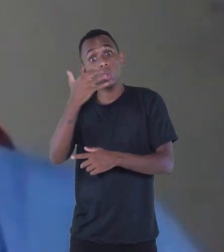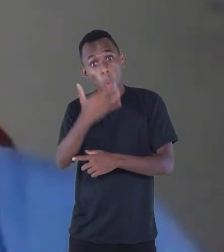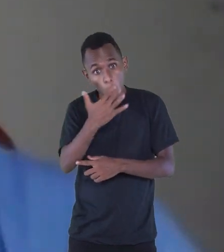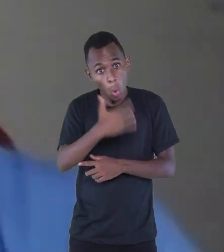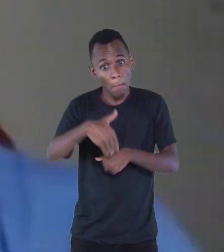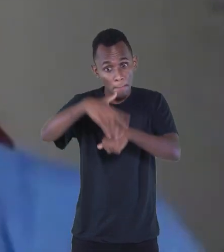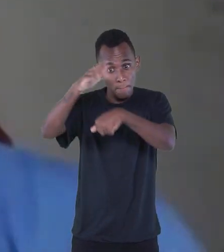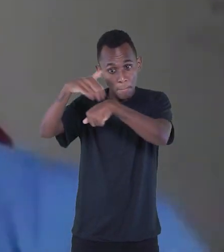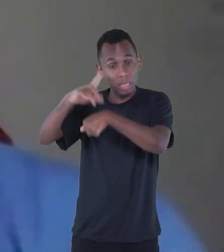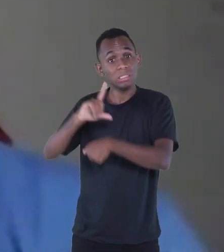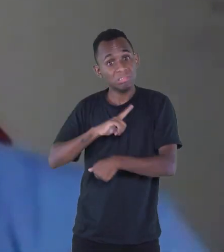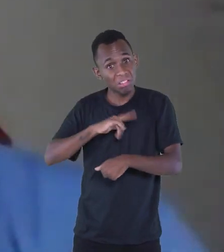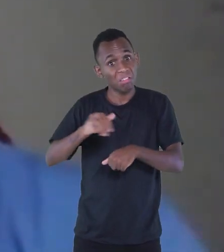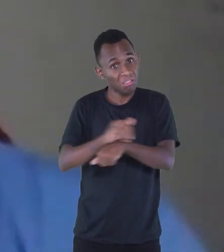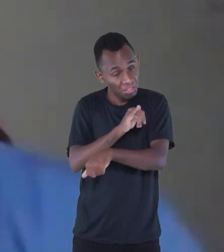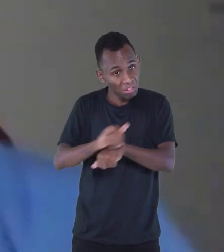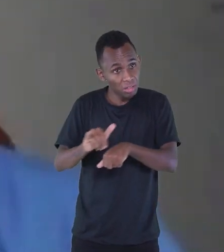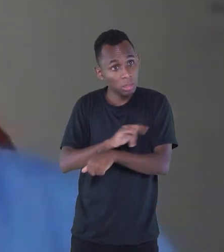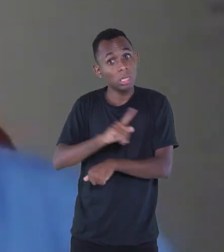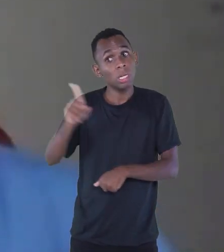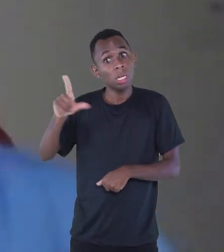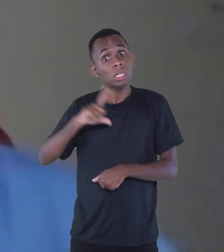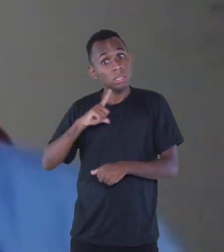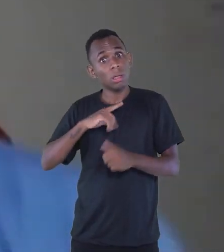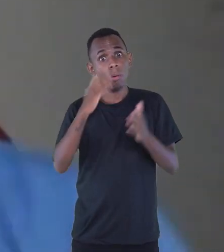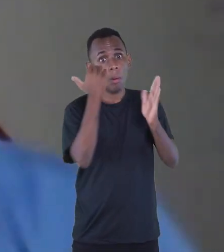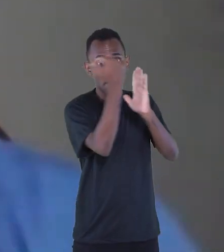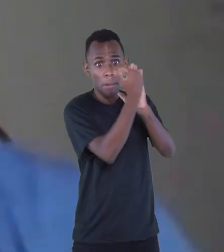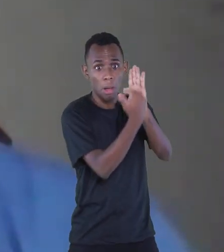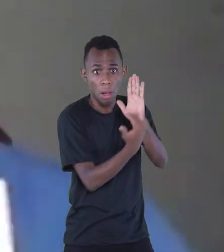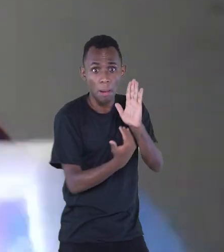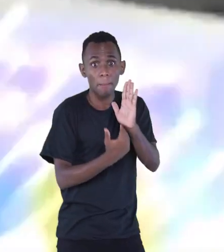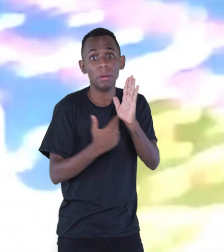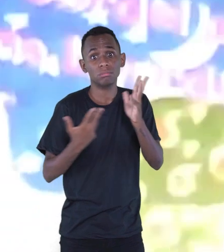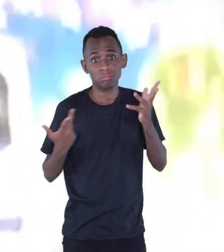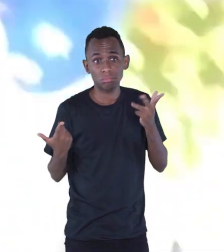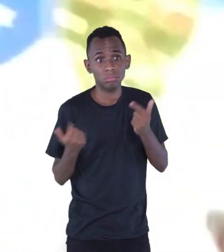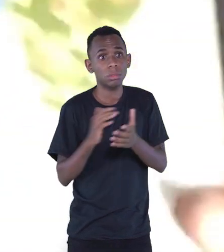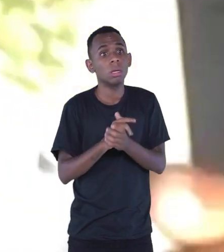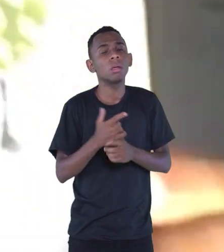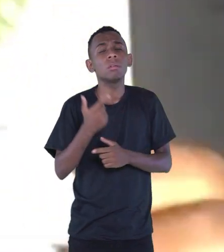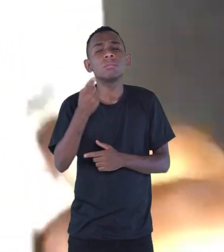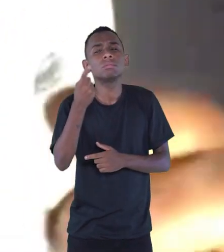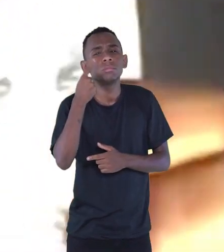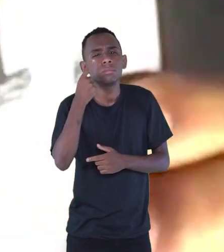recursos, e ele tem uma coleção enorme. Fica mais parecido com isso aqui,